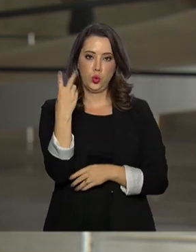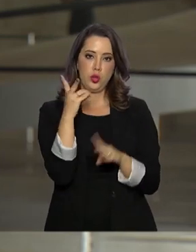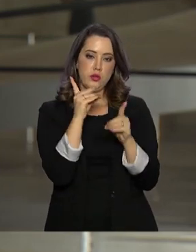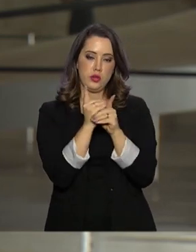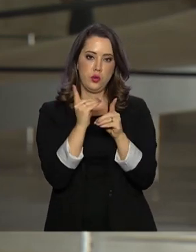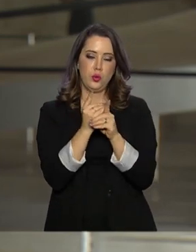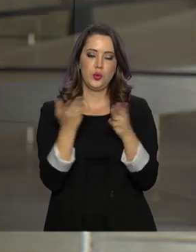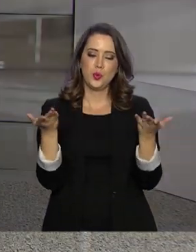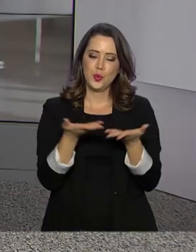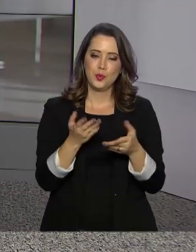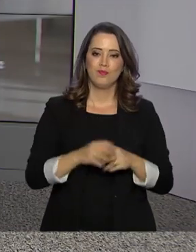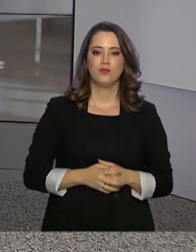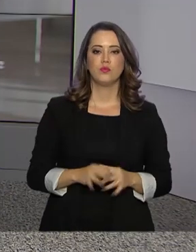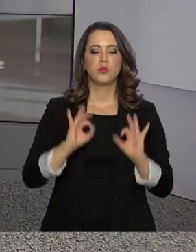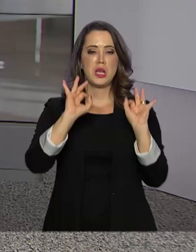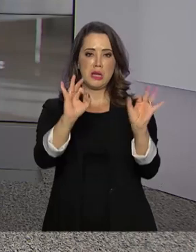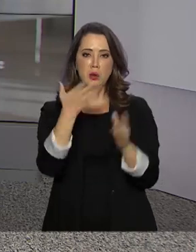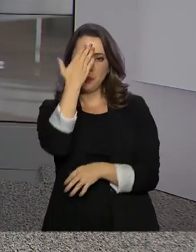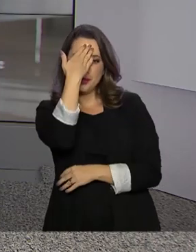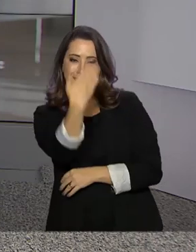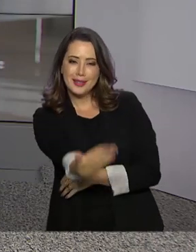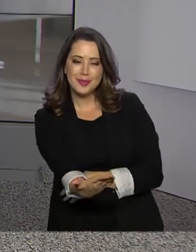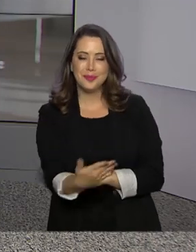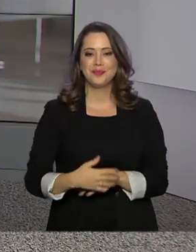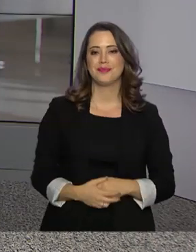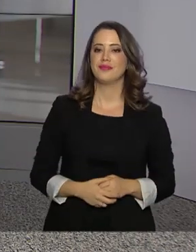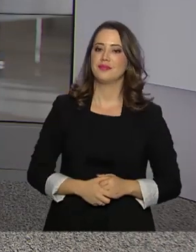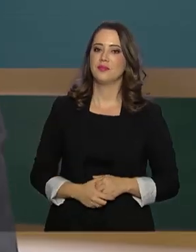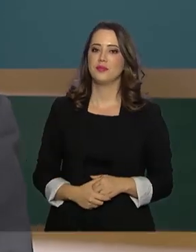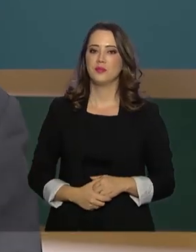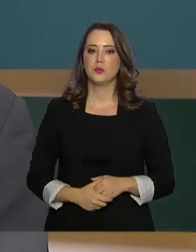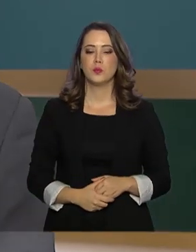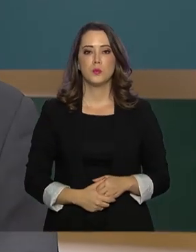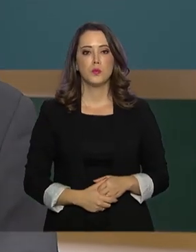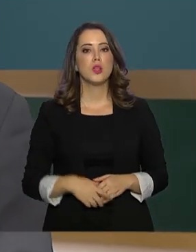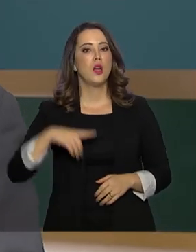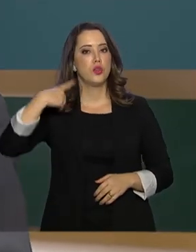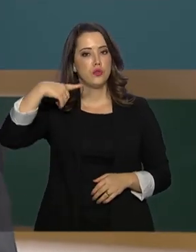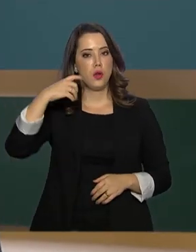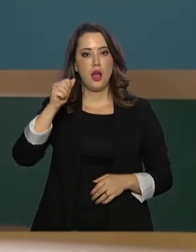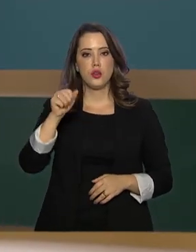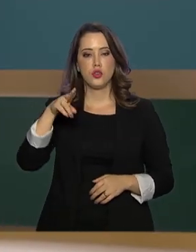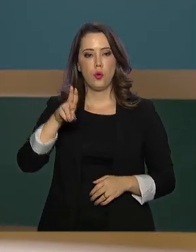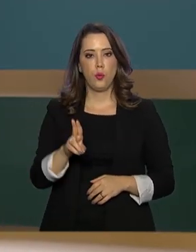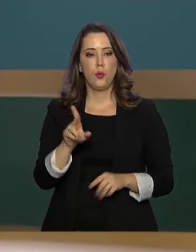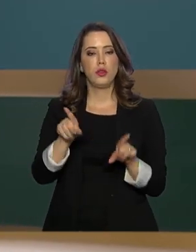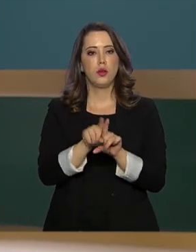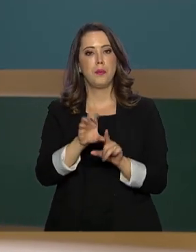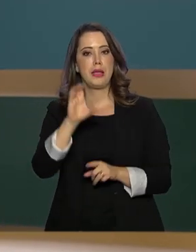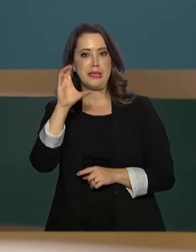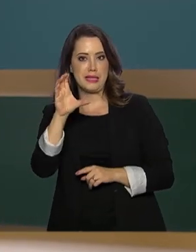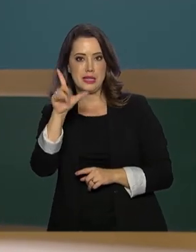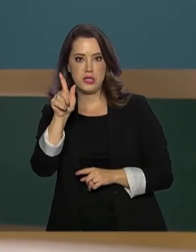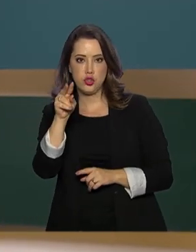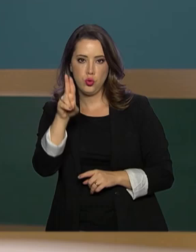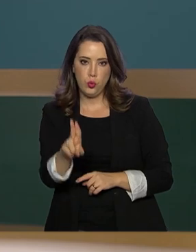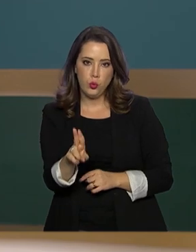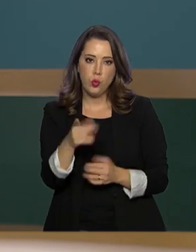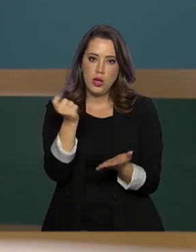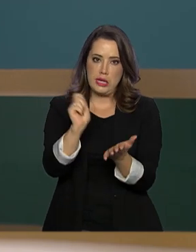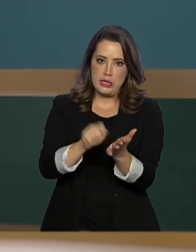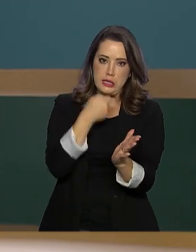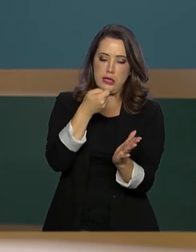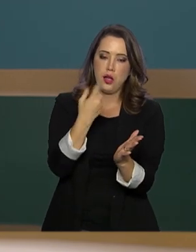do BRICS. Roberto. Muito bom, Gabi. Obrigado pelas informações. A Advocacia-Geral da União e a Controladoria-Geral da União